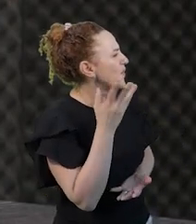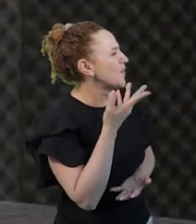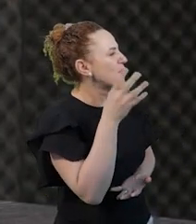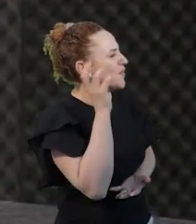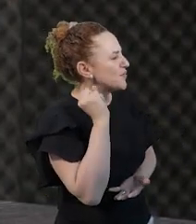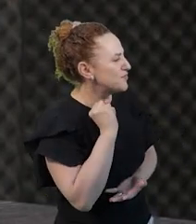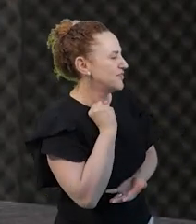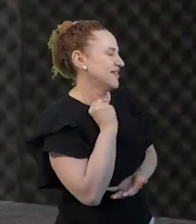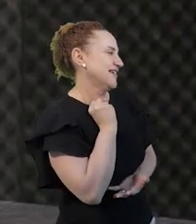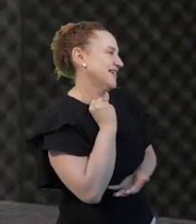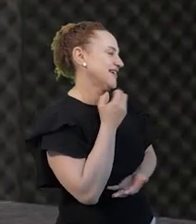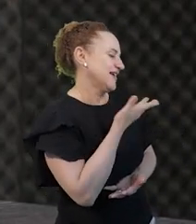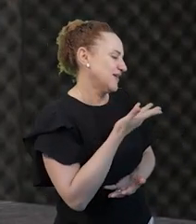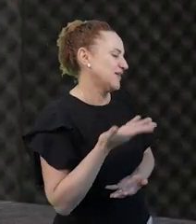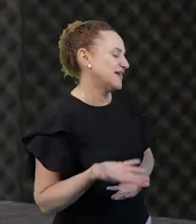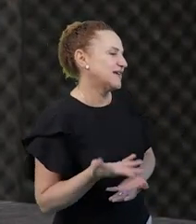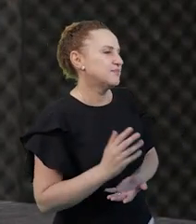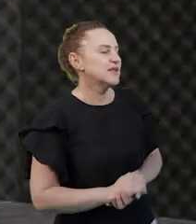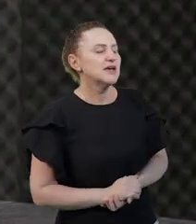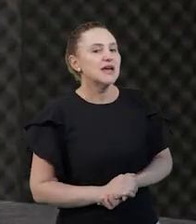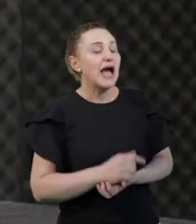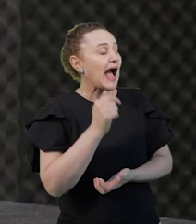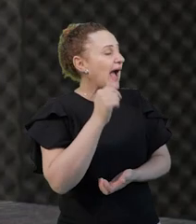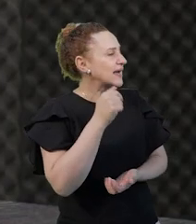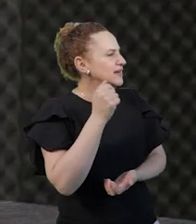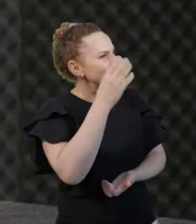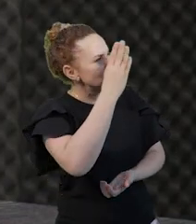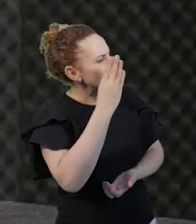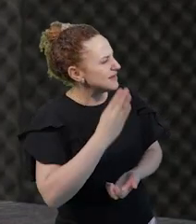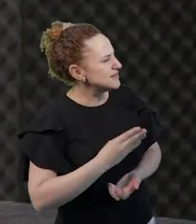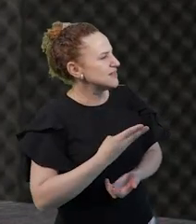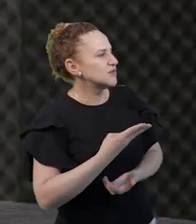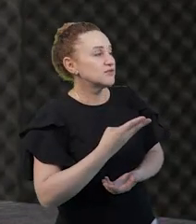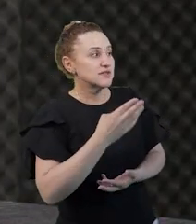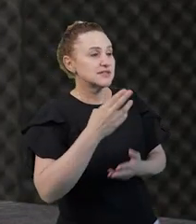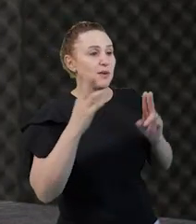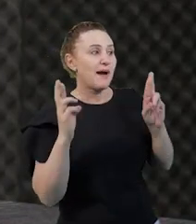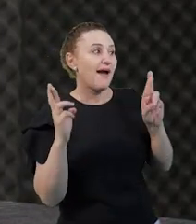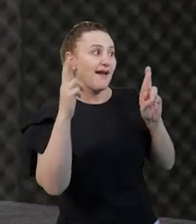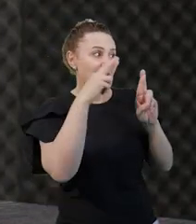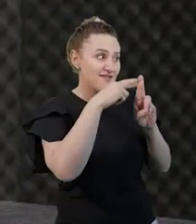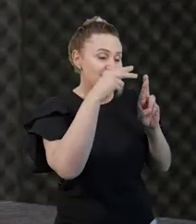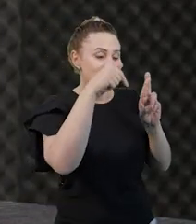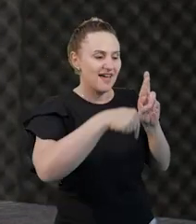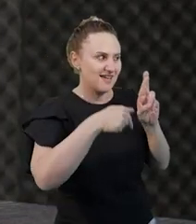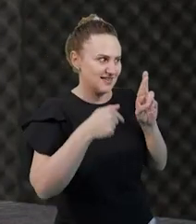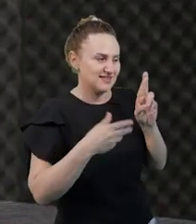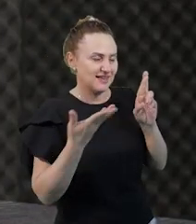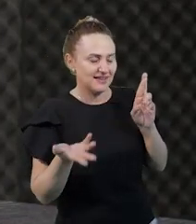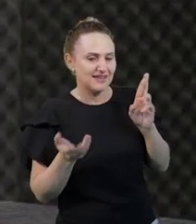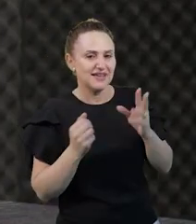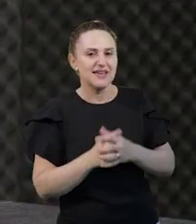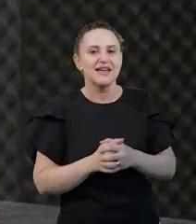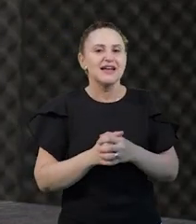referências no Brasil em relação à modelagem matemática, na perspectiva da educação matemática.